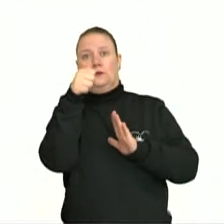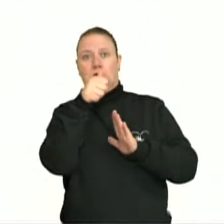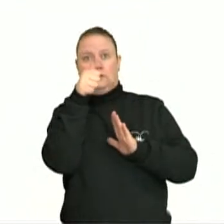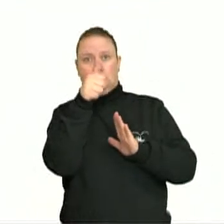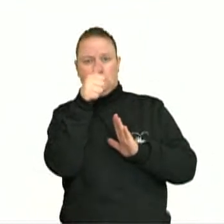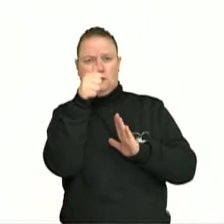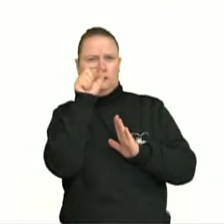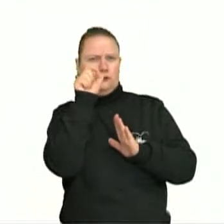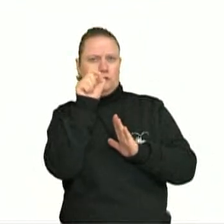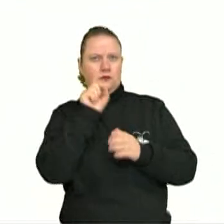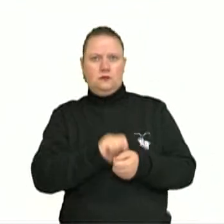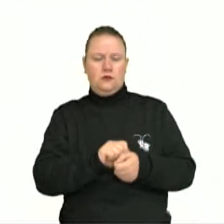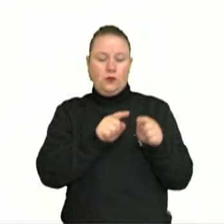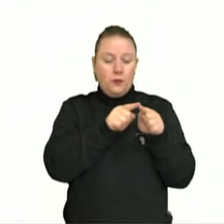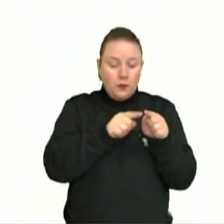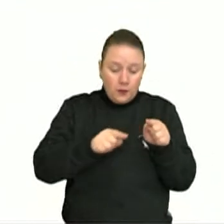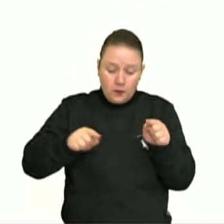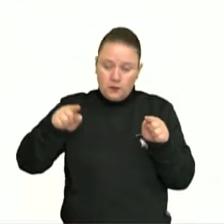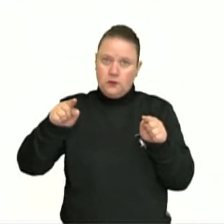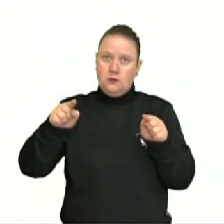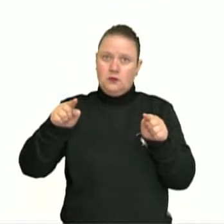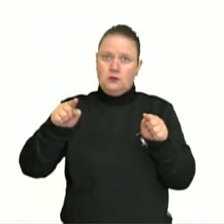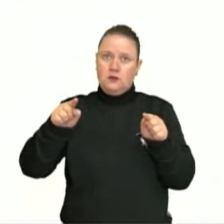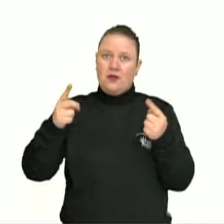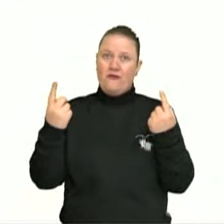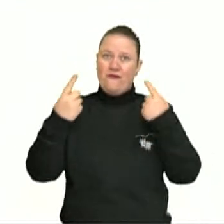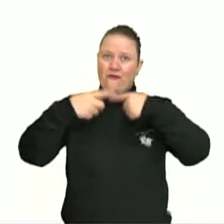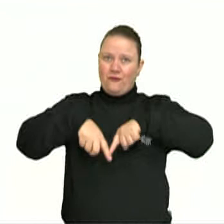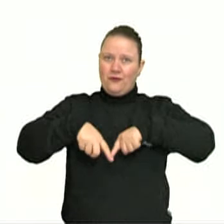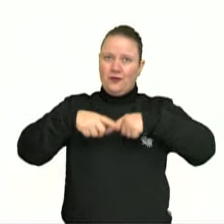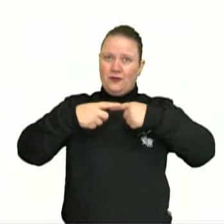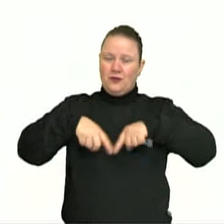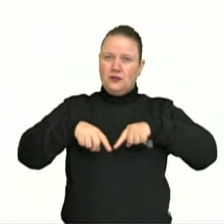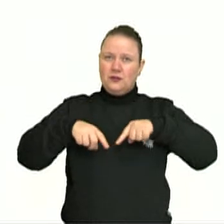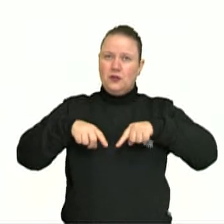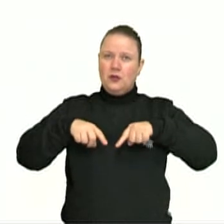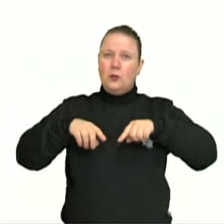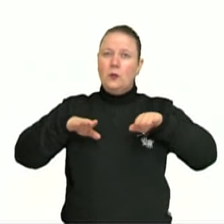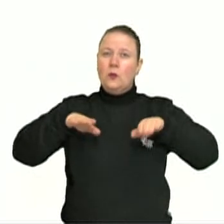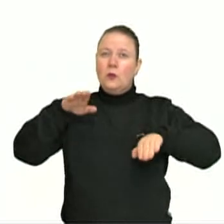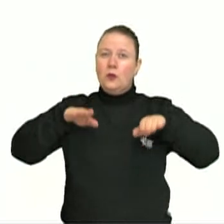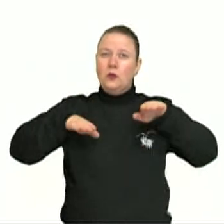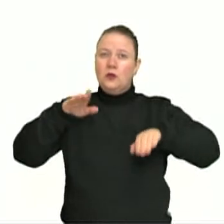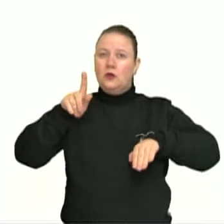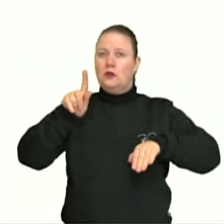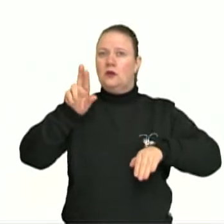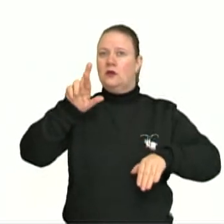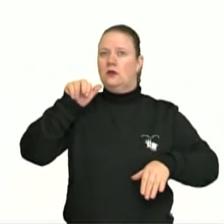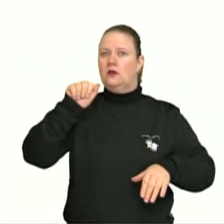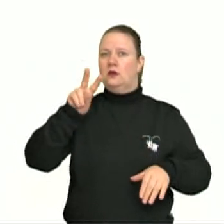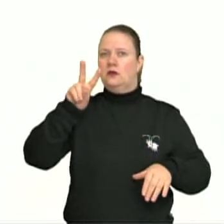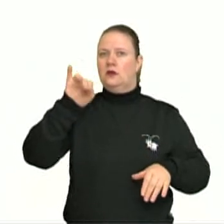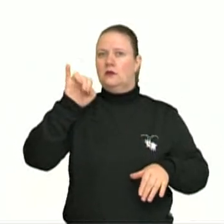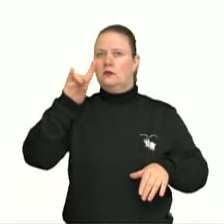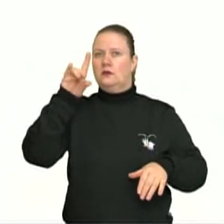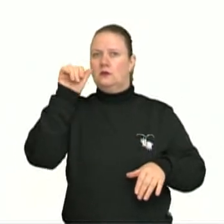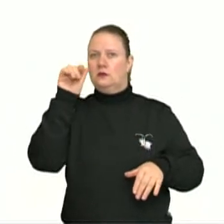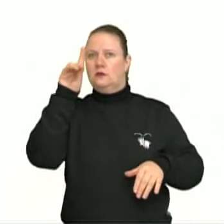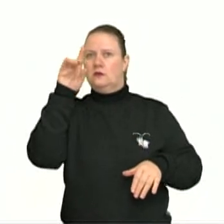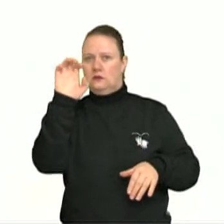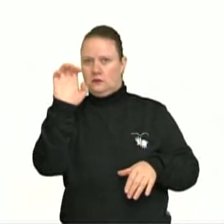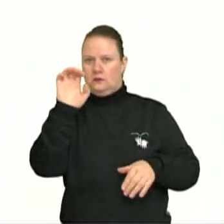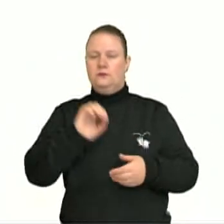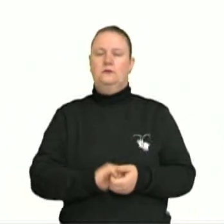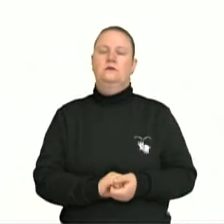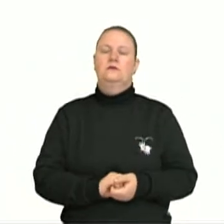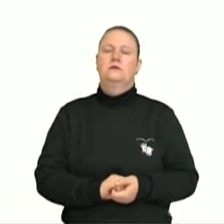o período, ele é inversamente proporcional à gravidade, certo? Pois bem, também a gente pode perceber que